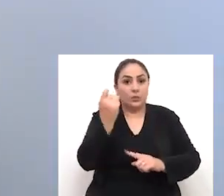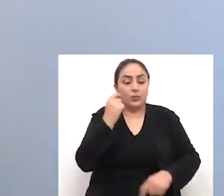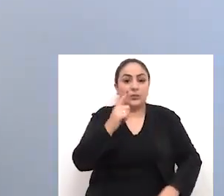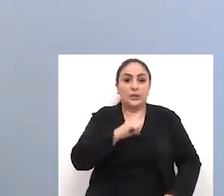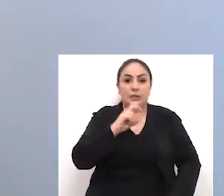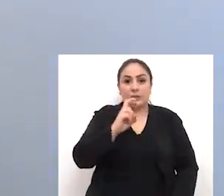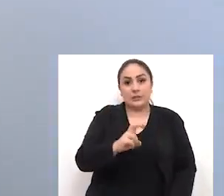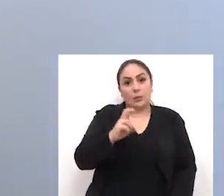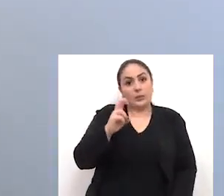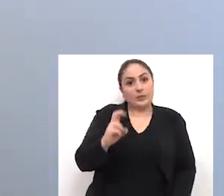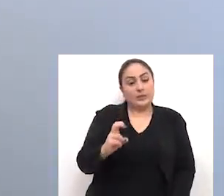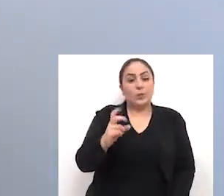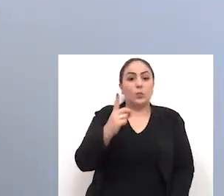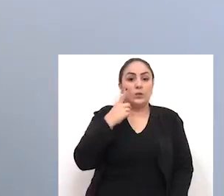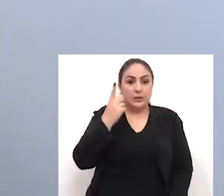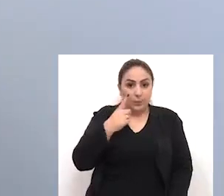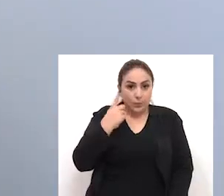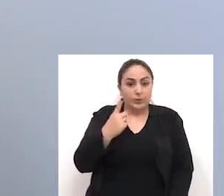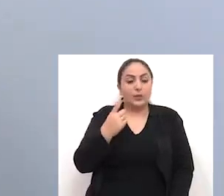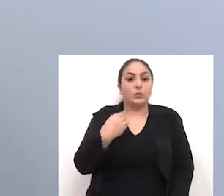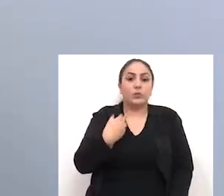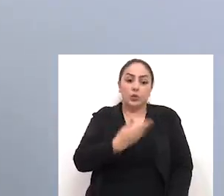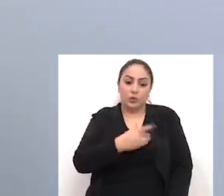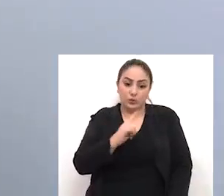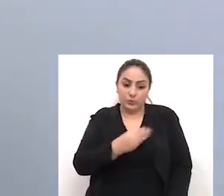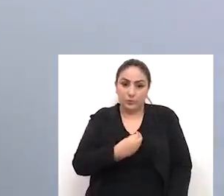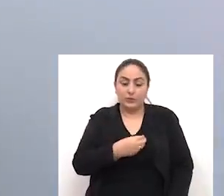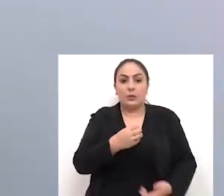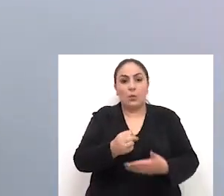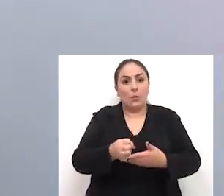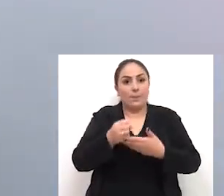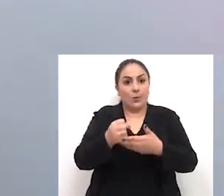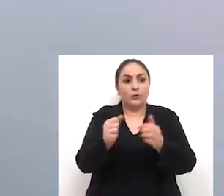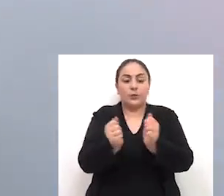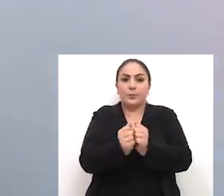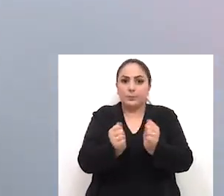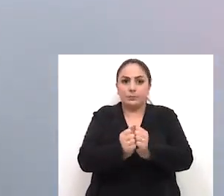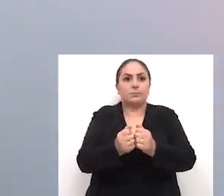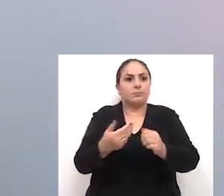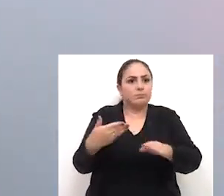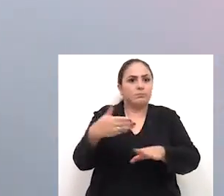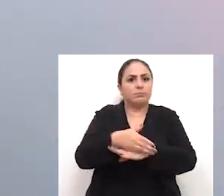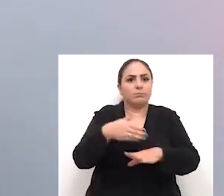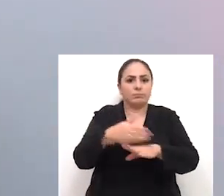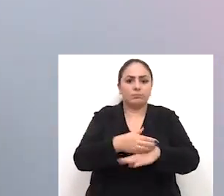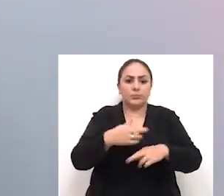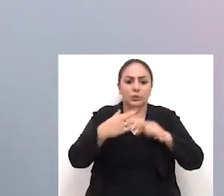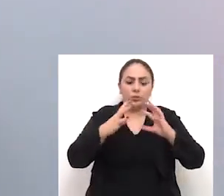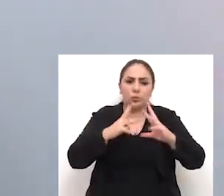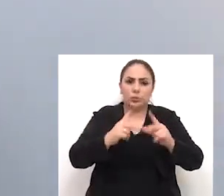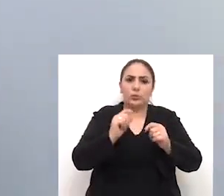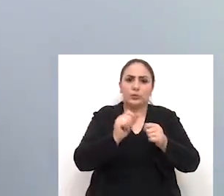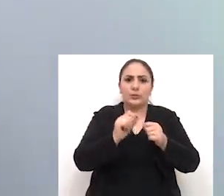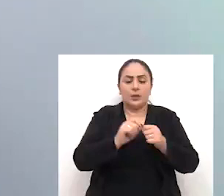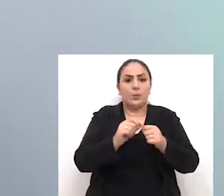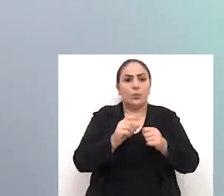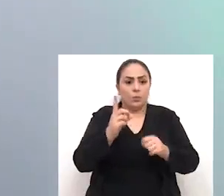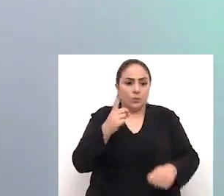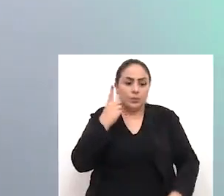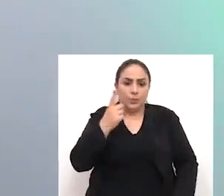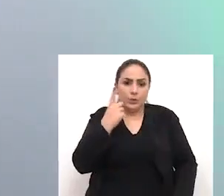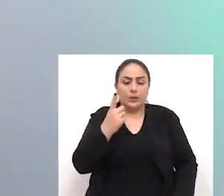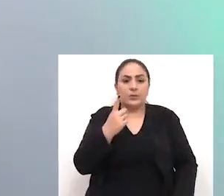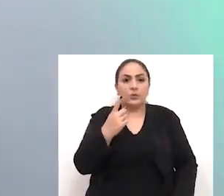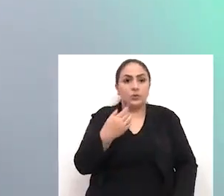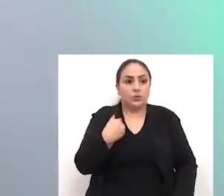55 deputados. Nós tivemos até aqui apoio bastante expressivo nas reformas que fizemos dos deputados,